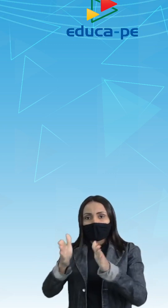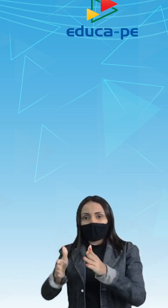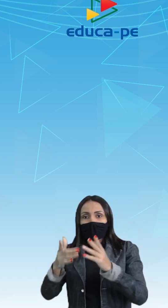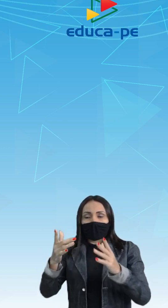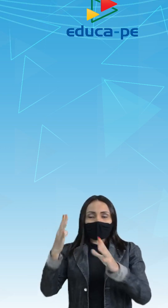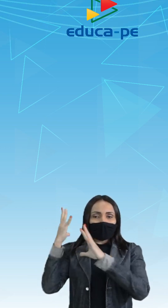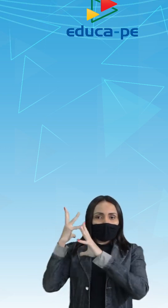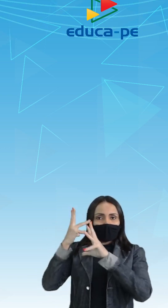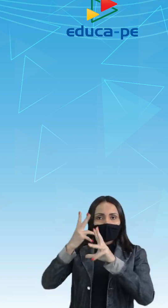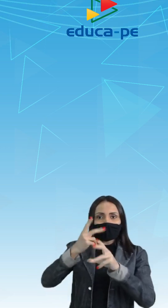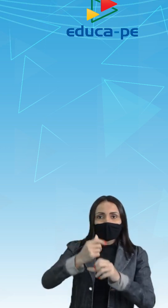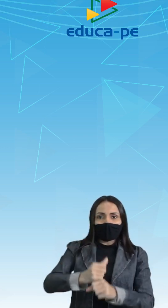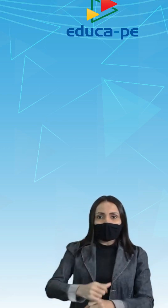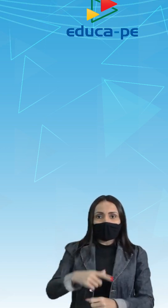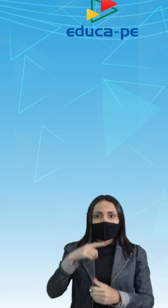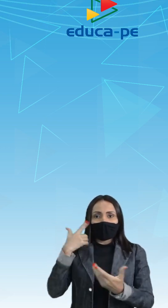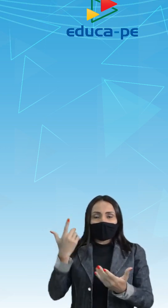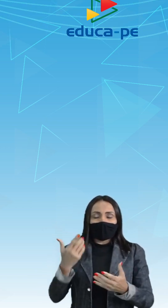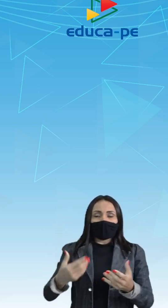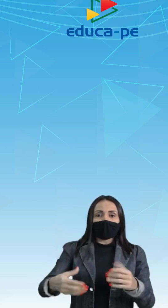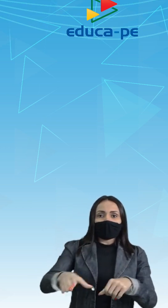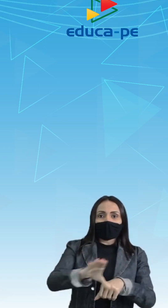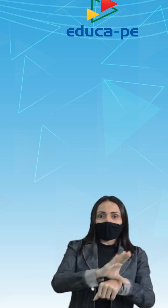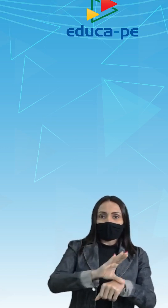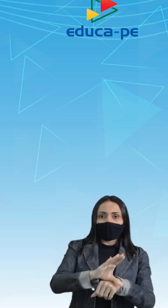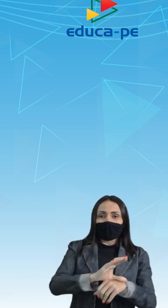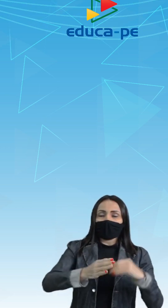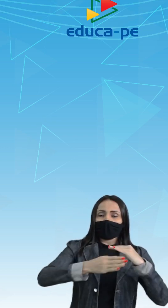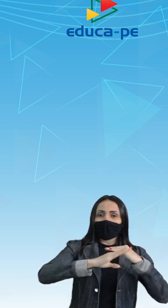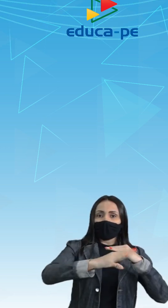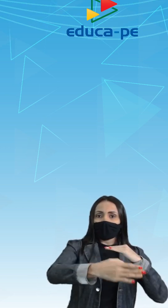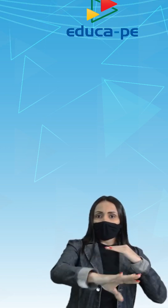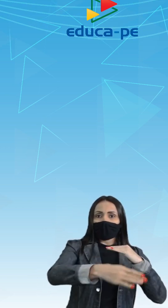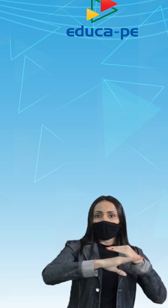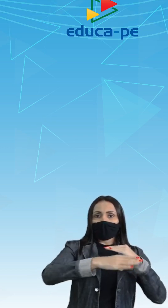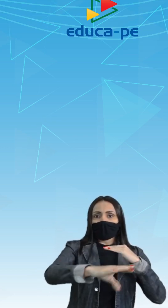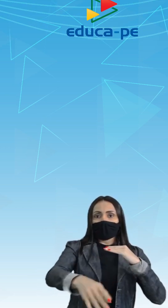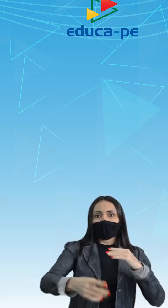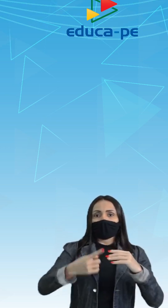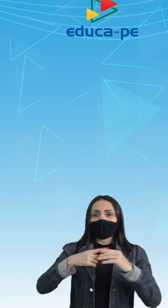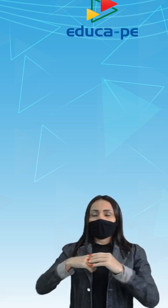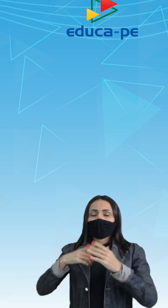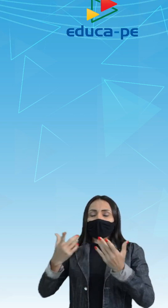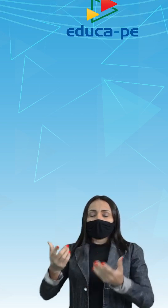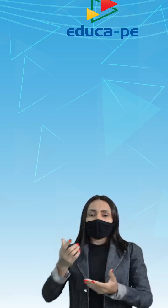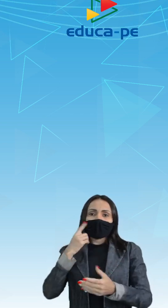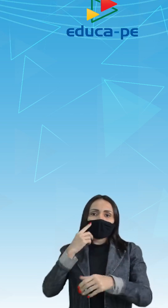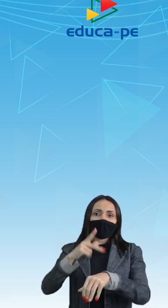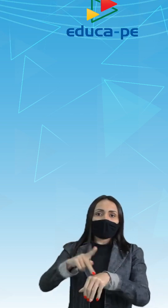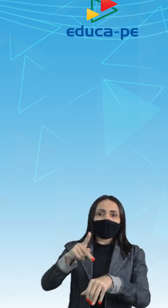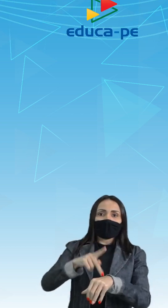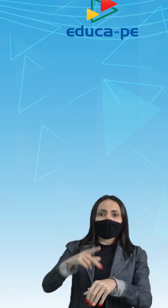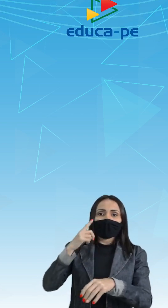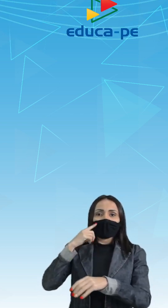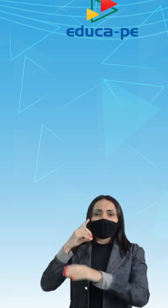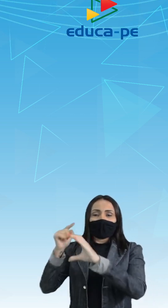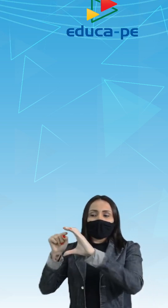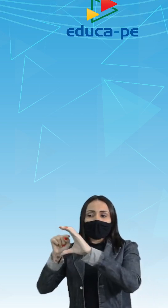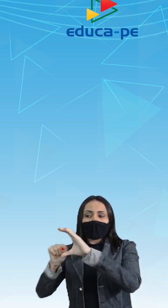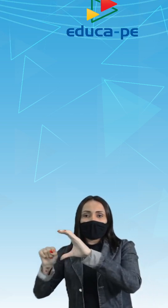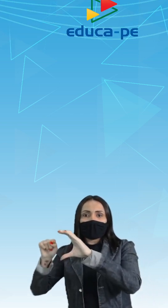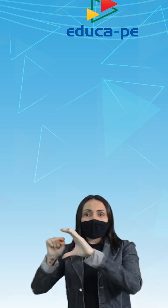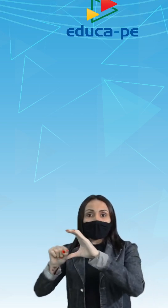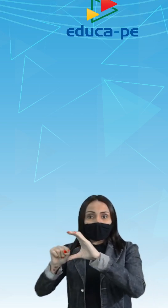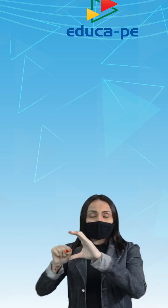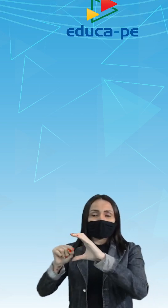nosso planeta, continentes ali, a parte oceânica, a parte do magma, a parte do núcleo, tudo